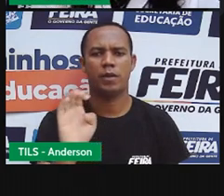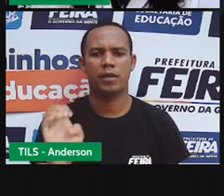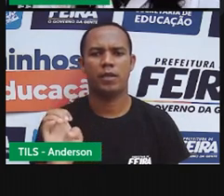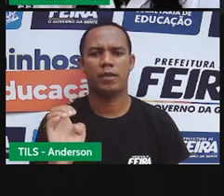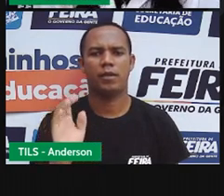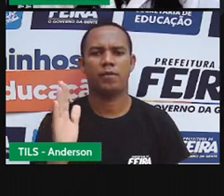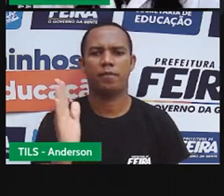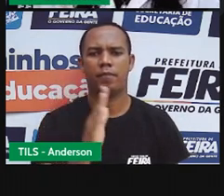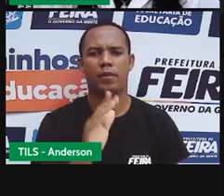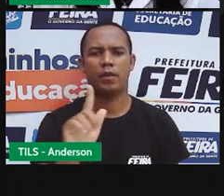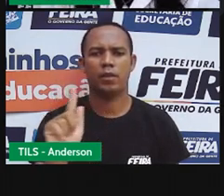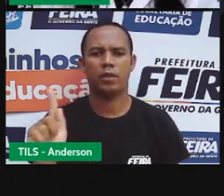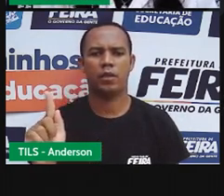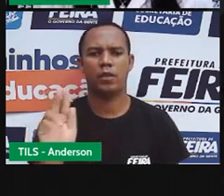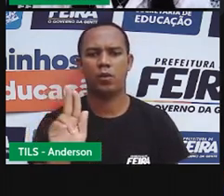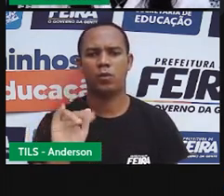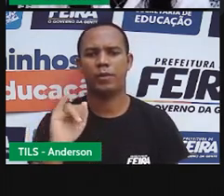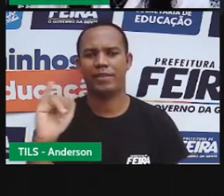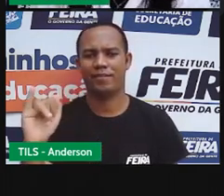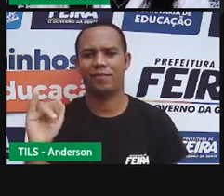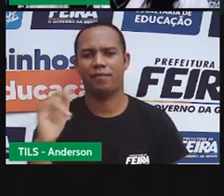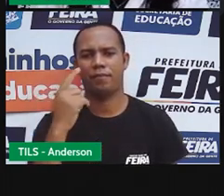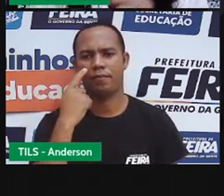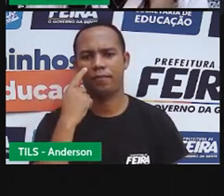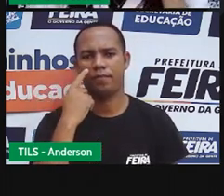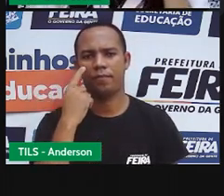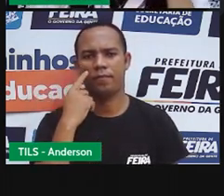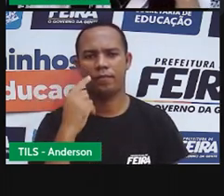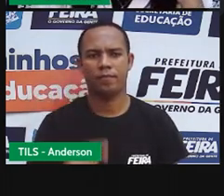gui, gui,